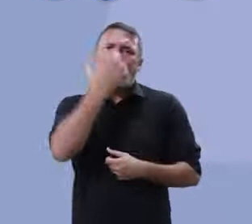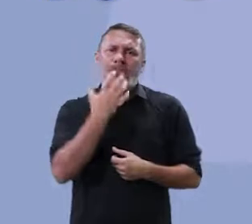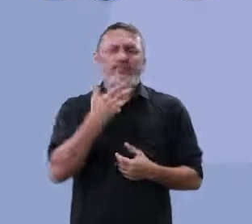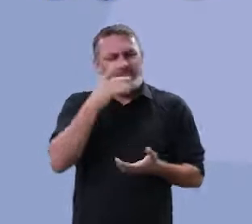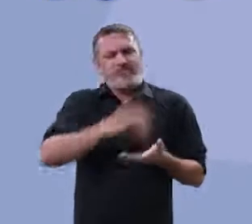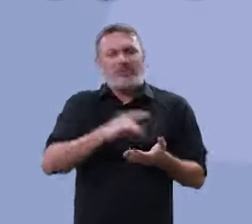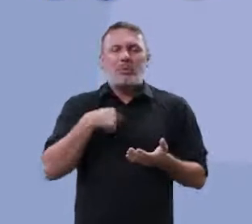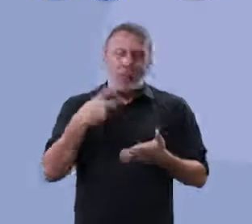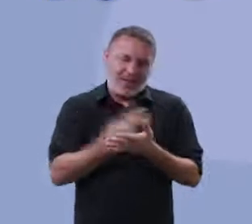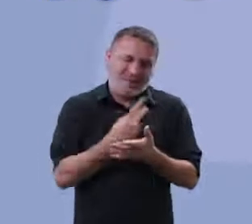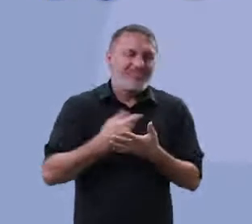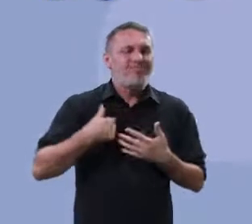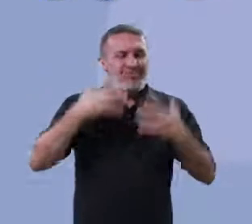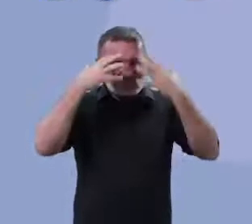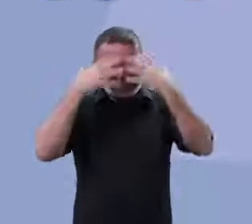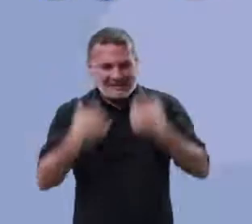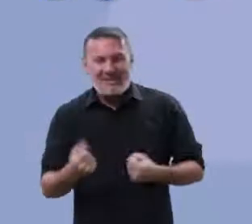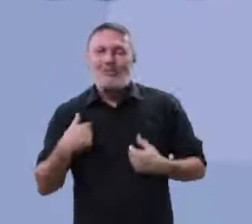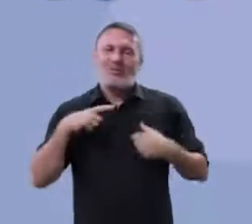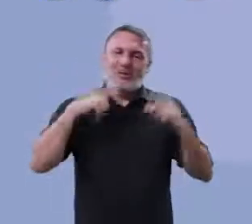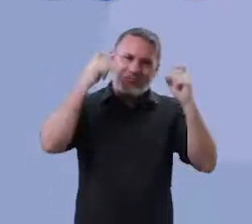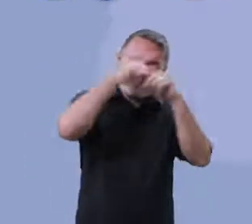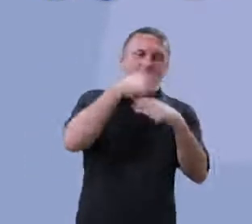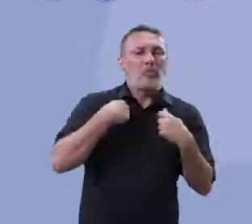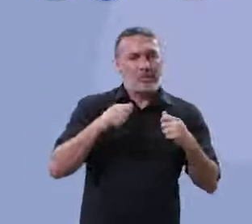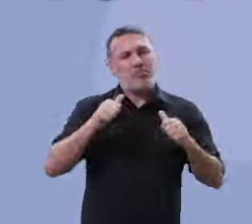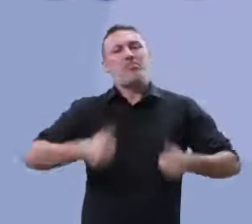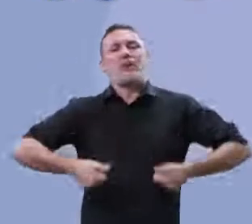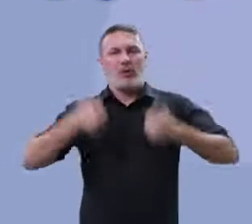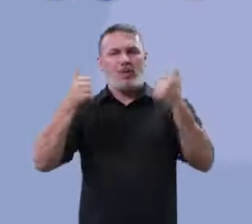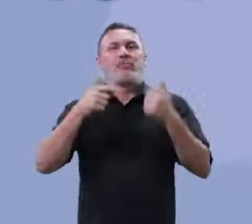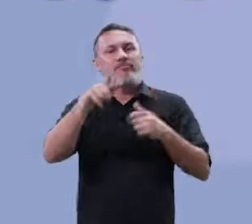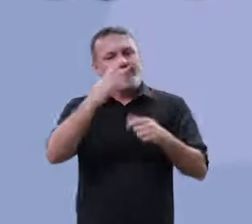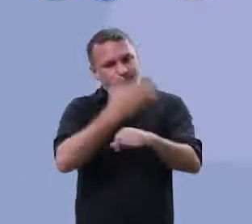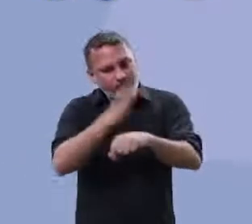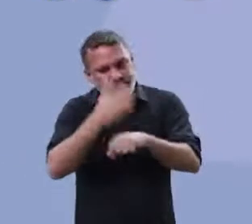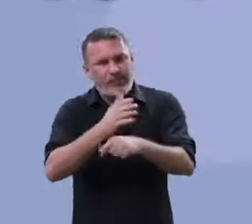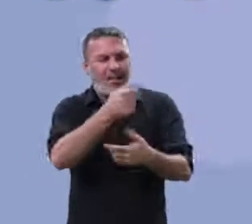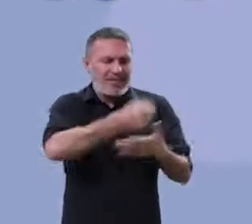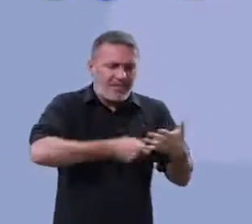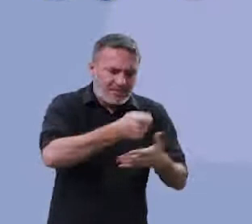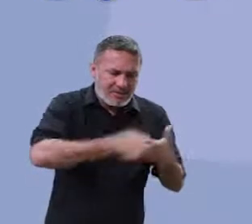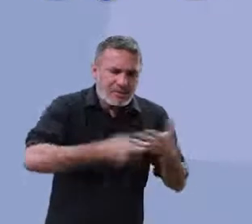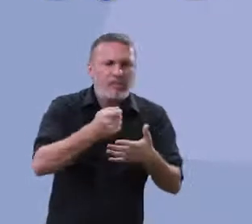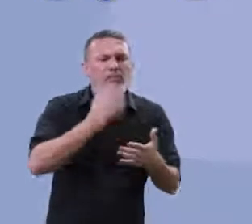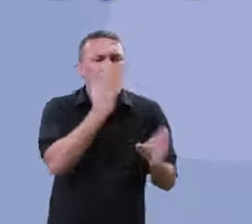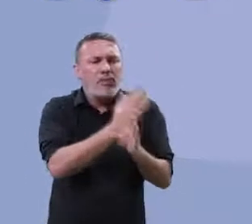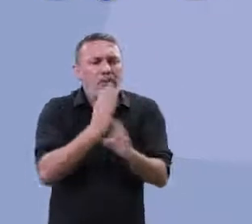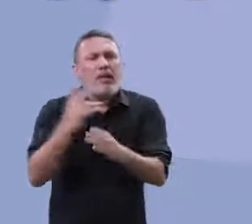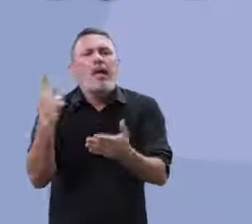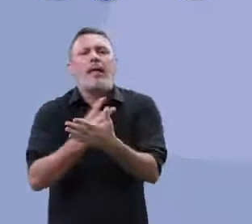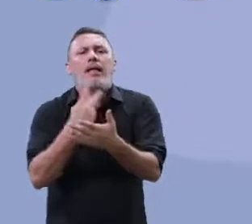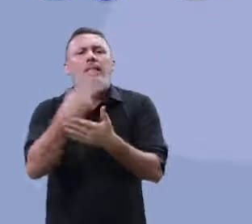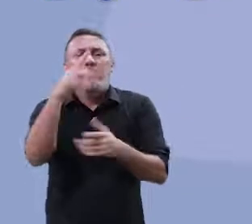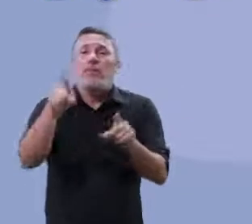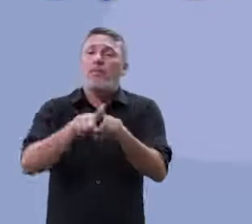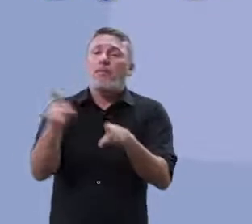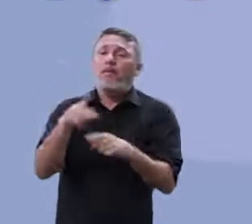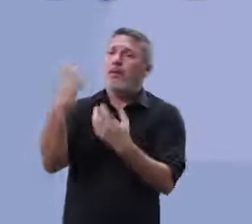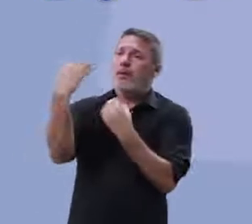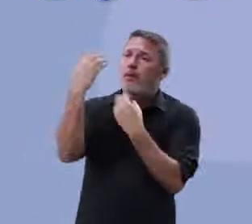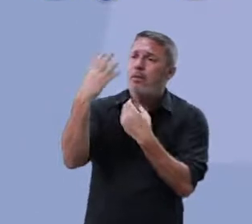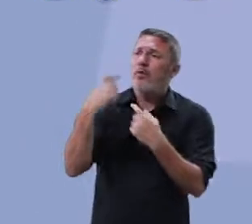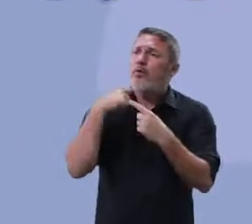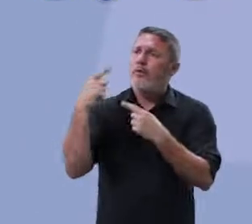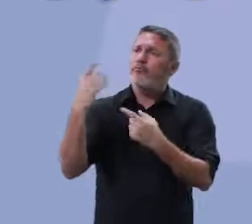sincero. Olha, eu tenho um erro, eu tenho esse erro, eu preciso cuidar. Então, comece a treinar a redação e pegar os feedbacks dos seus